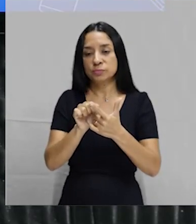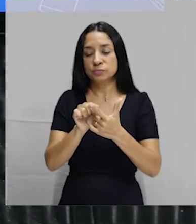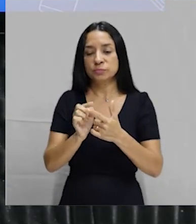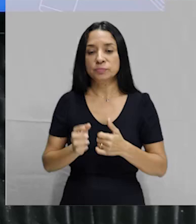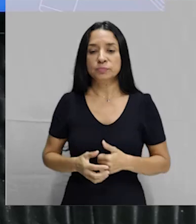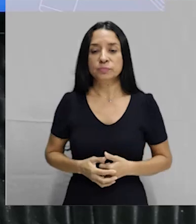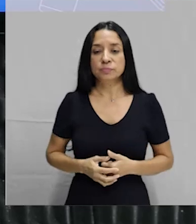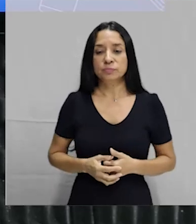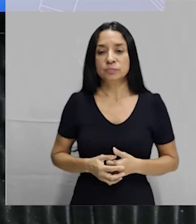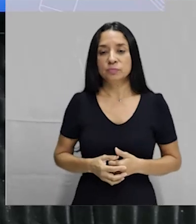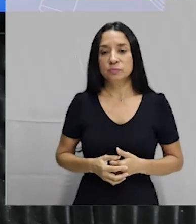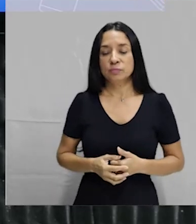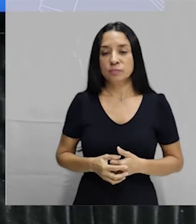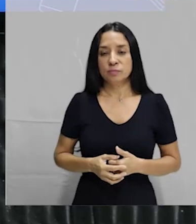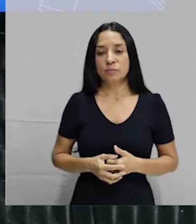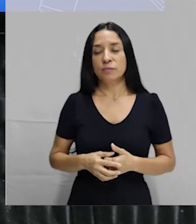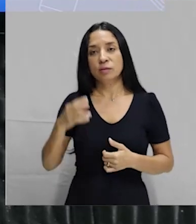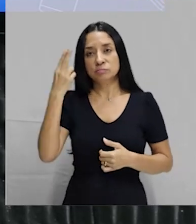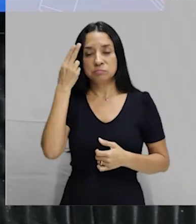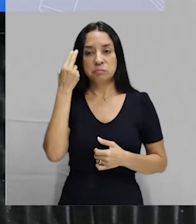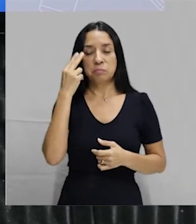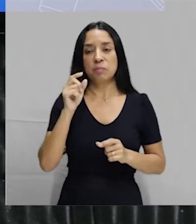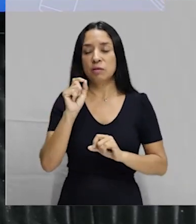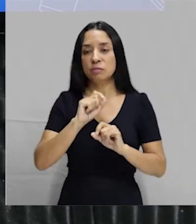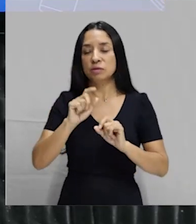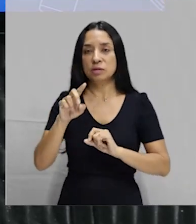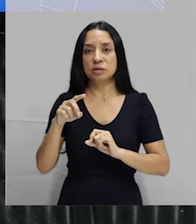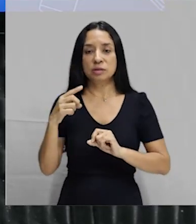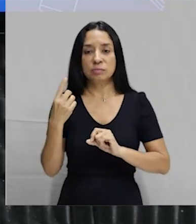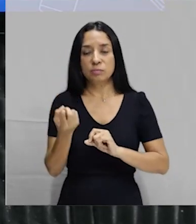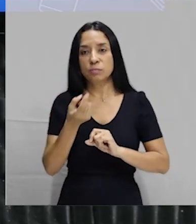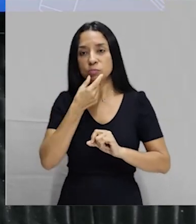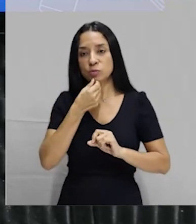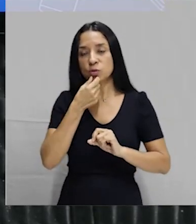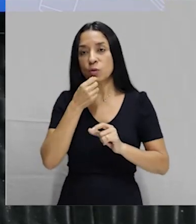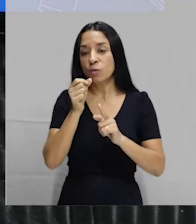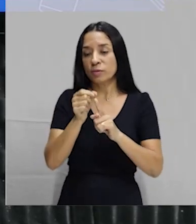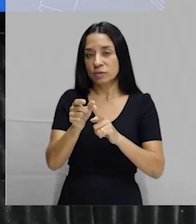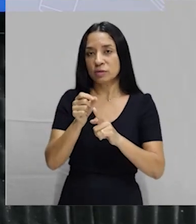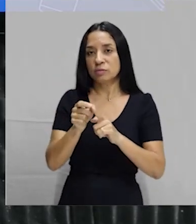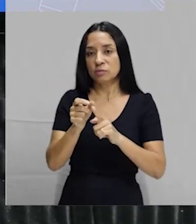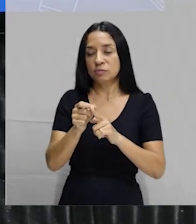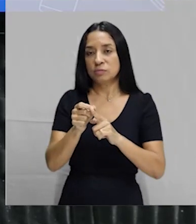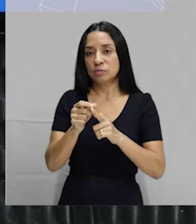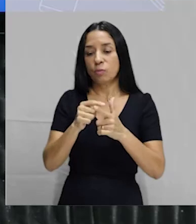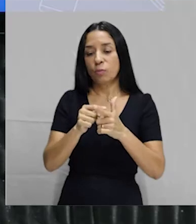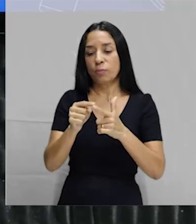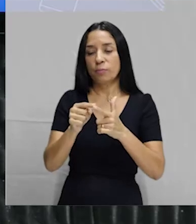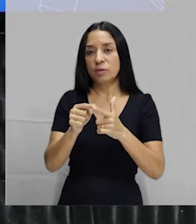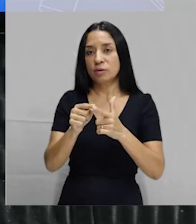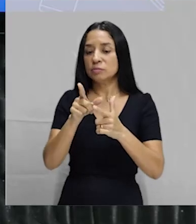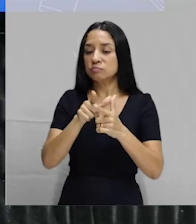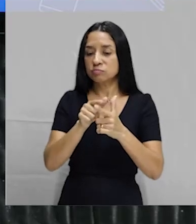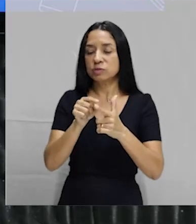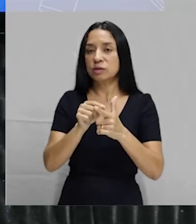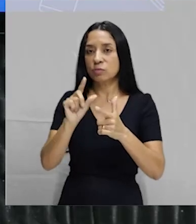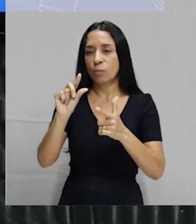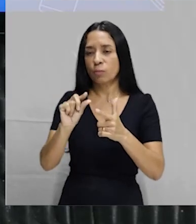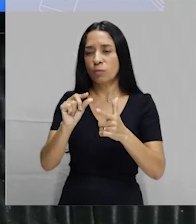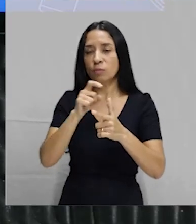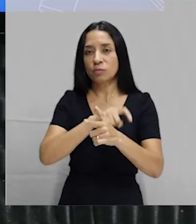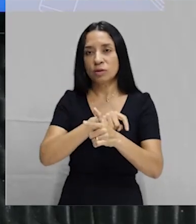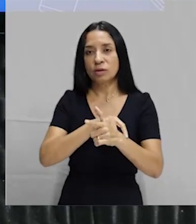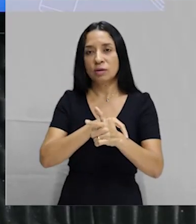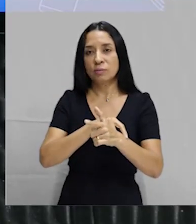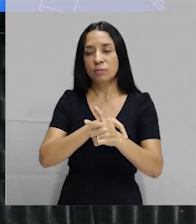ejaculação. Porque, naturalmente, depois que o homem ejacula, o pênis ainda fica ereto por um pouco de tempo, mas, logo,